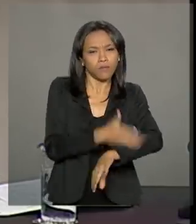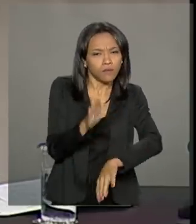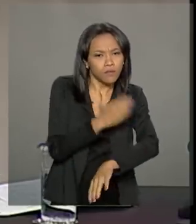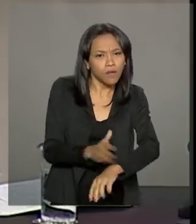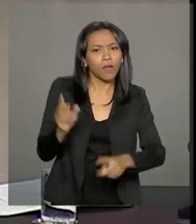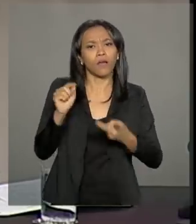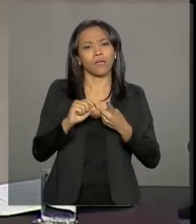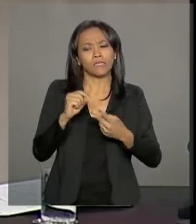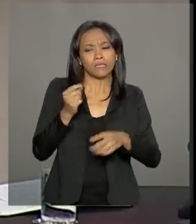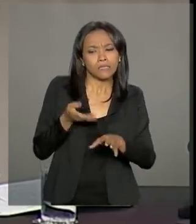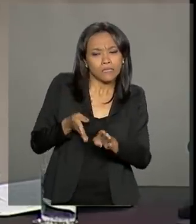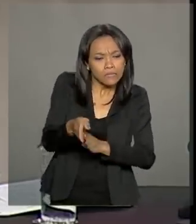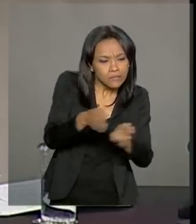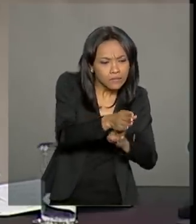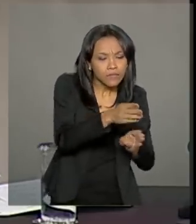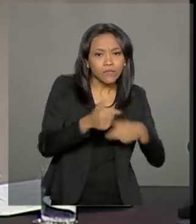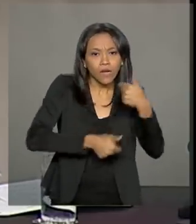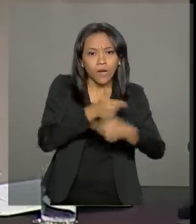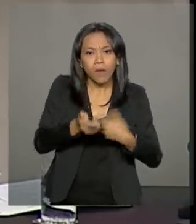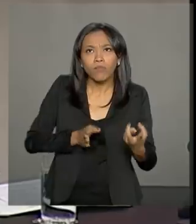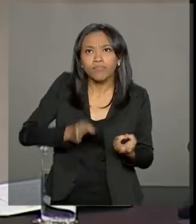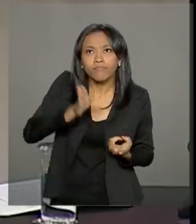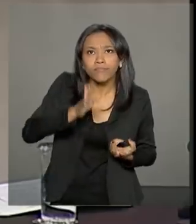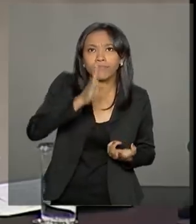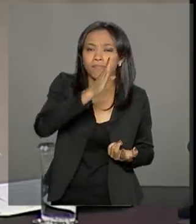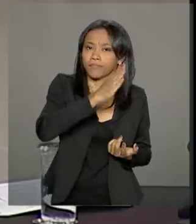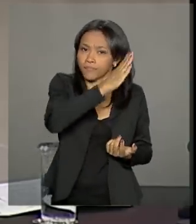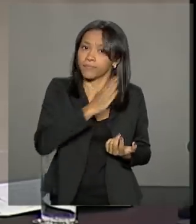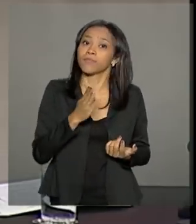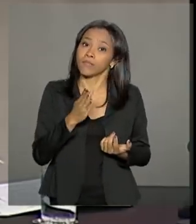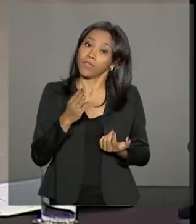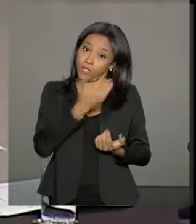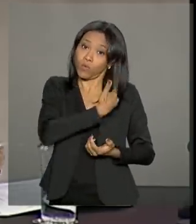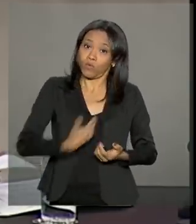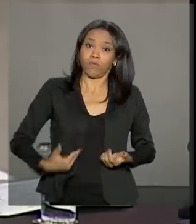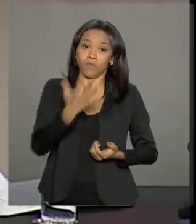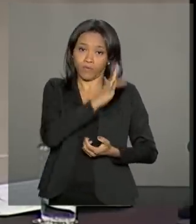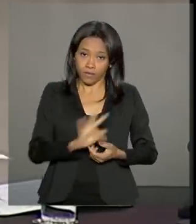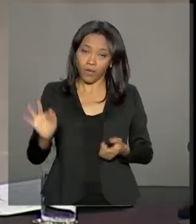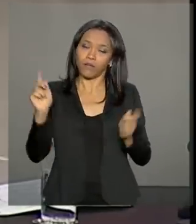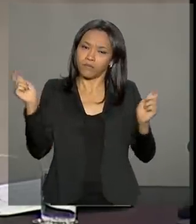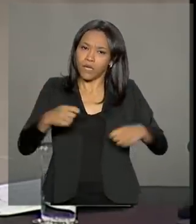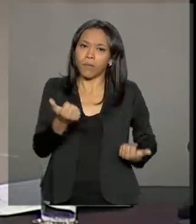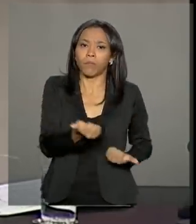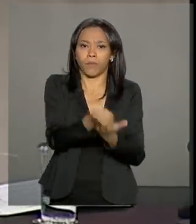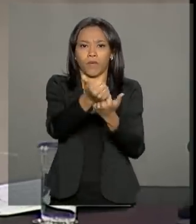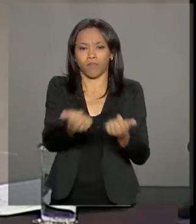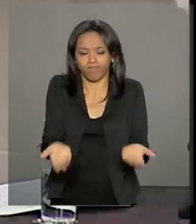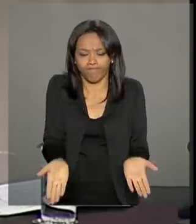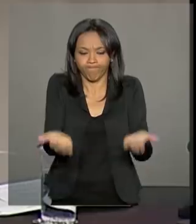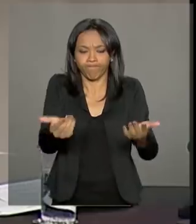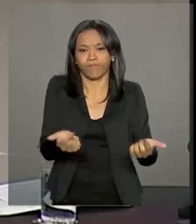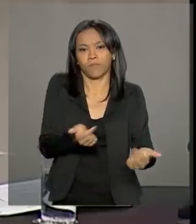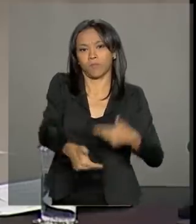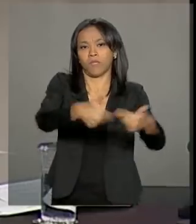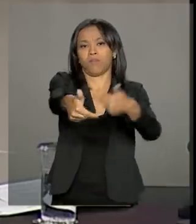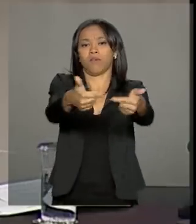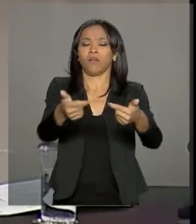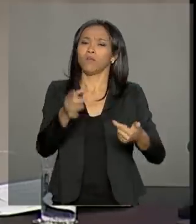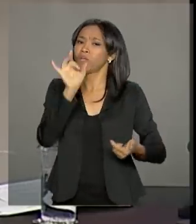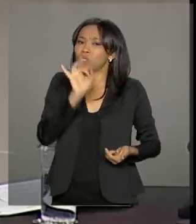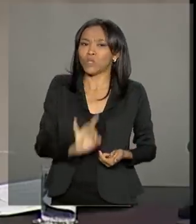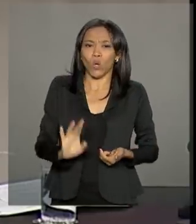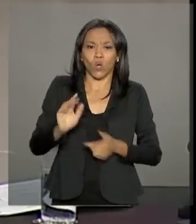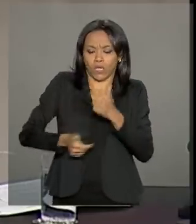capacitação, trabalho de campo e creio que nisso o governo federal pode efetivamente contribuir. Não somente uma atuação do poder